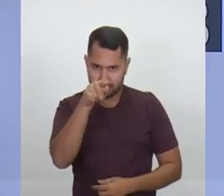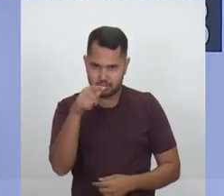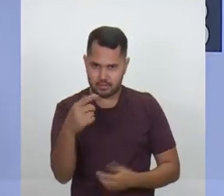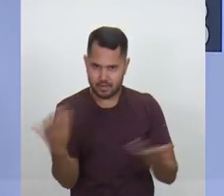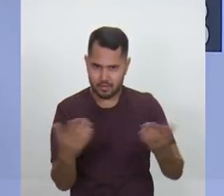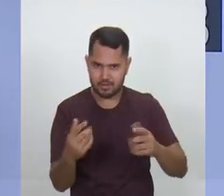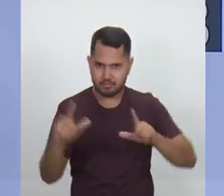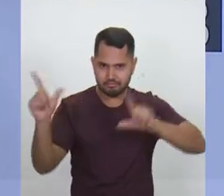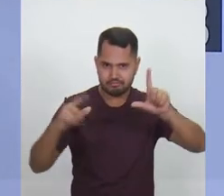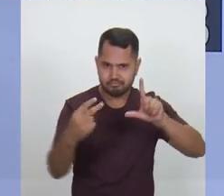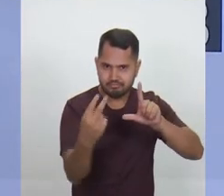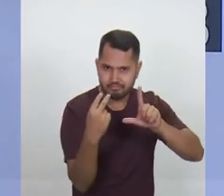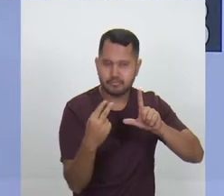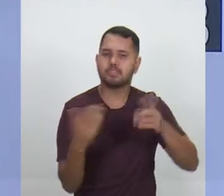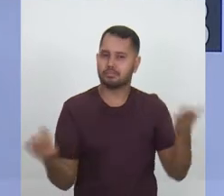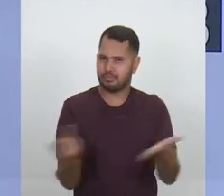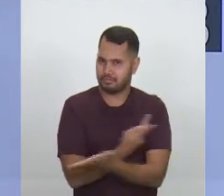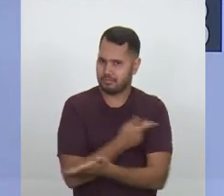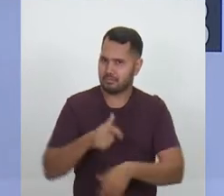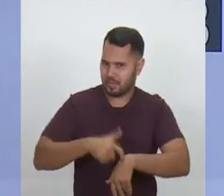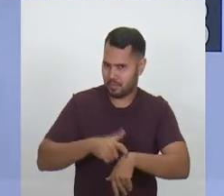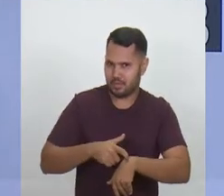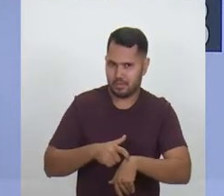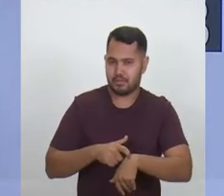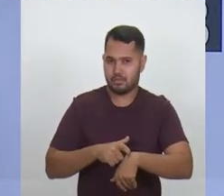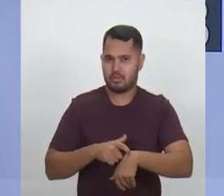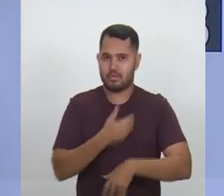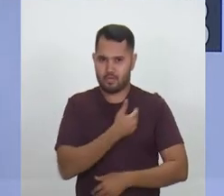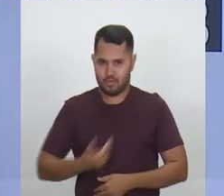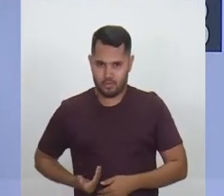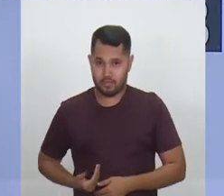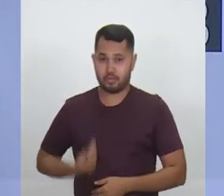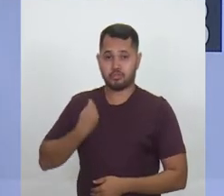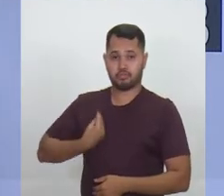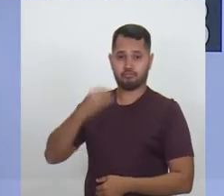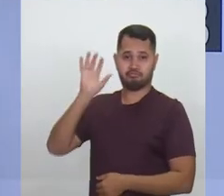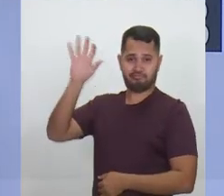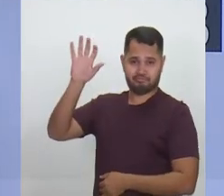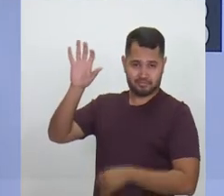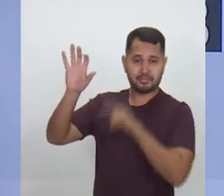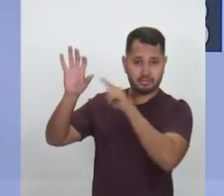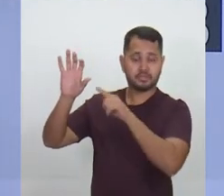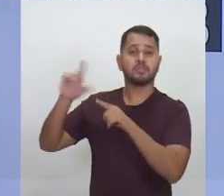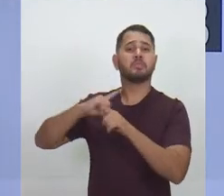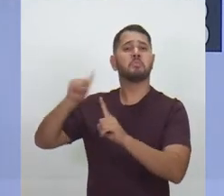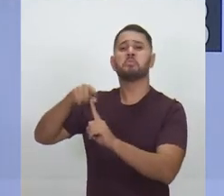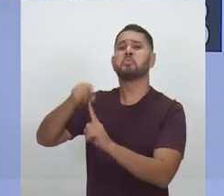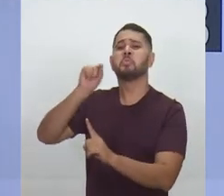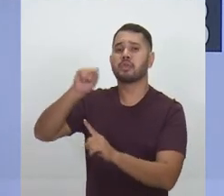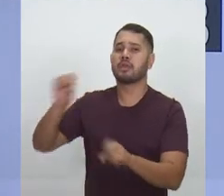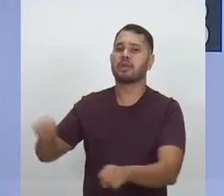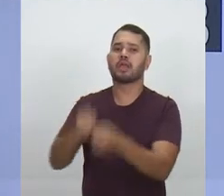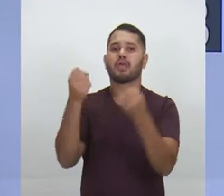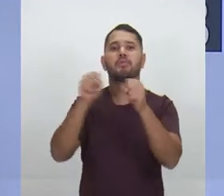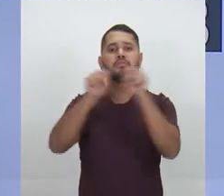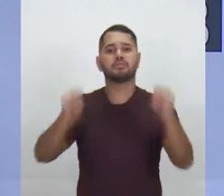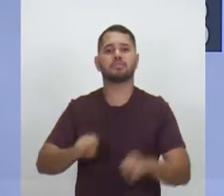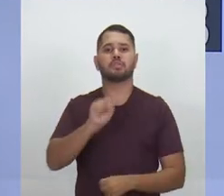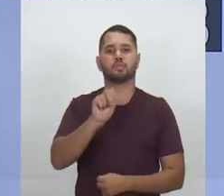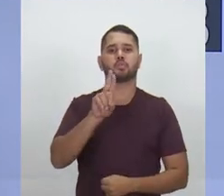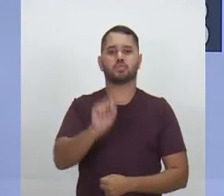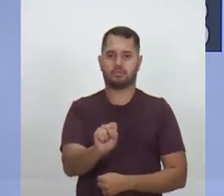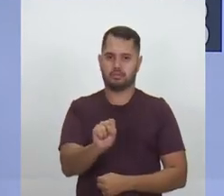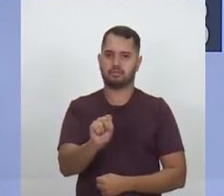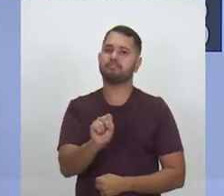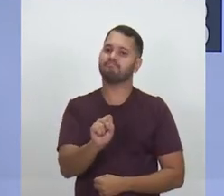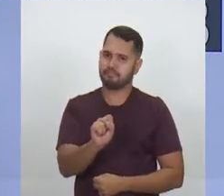diante de um grande impasse. O governo que aí está, ele tem como objetivo acabar o sistema único de saúde.